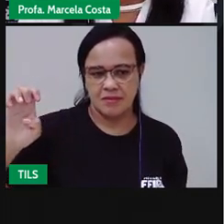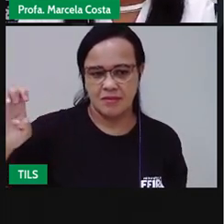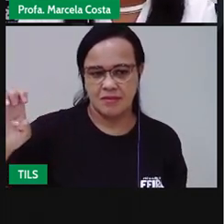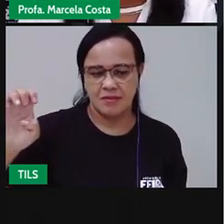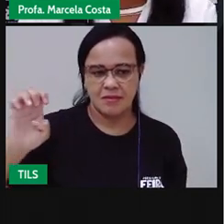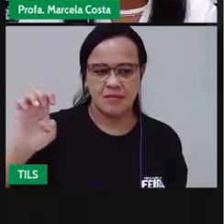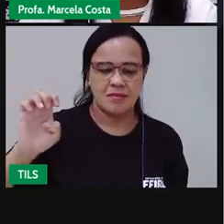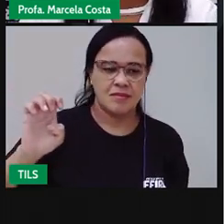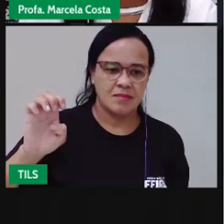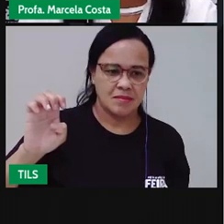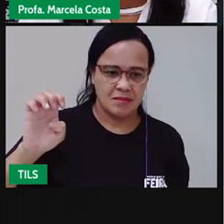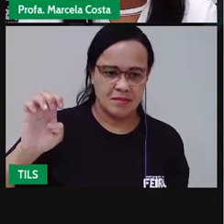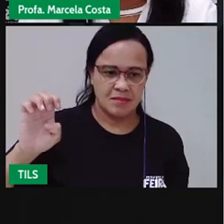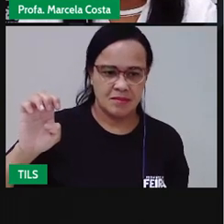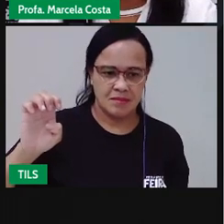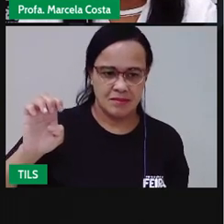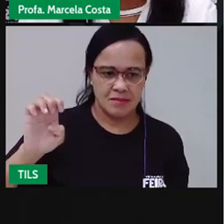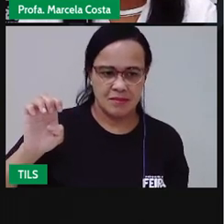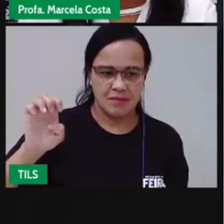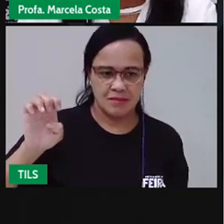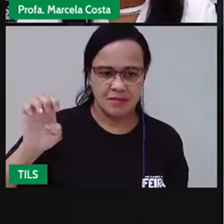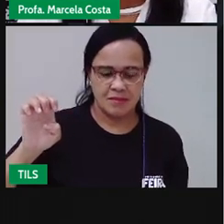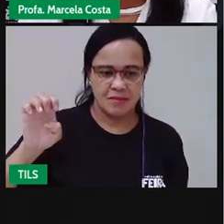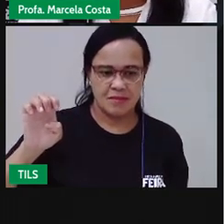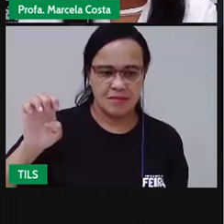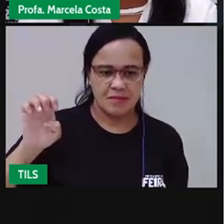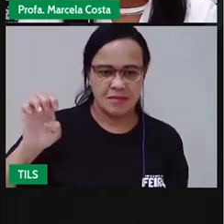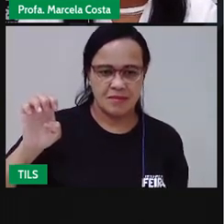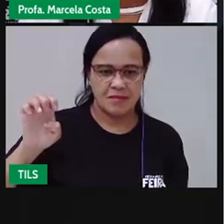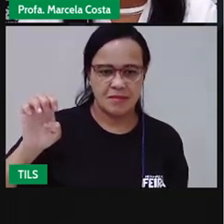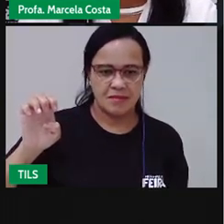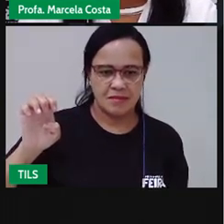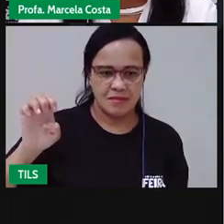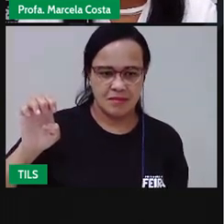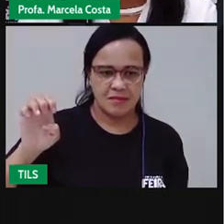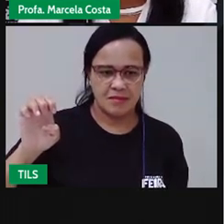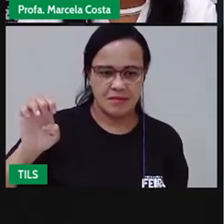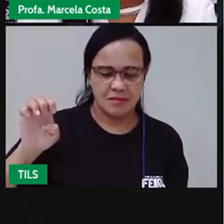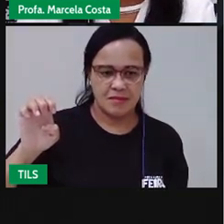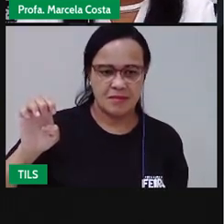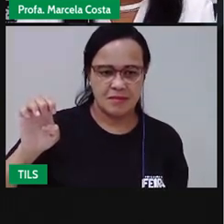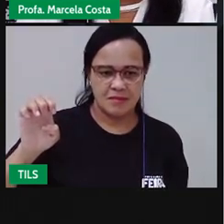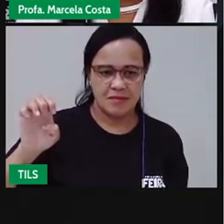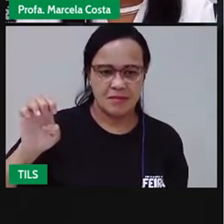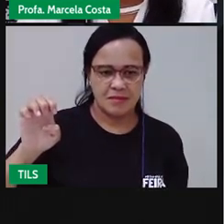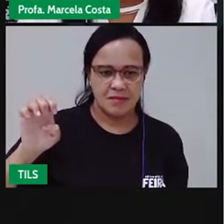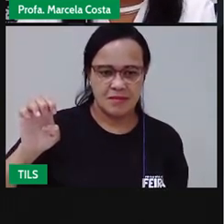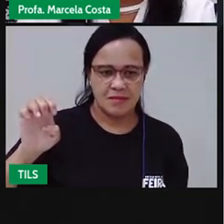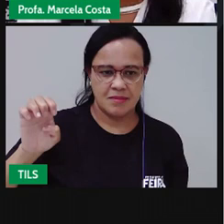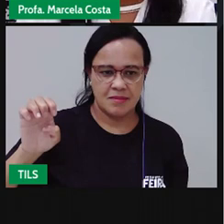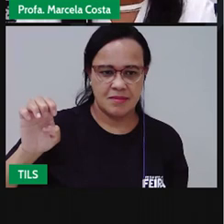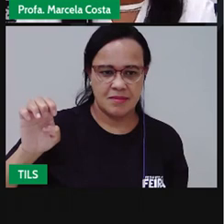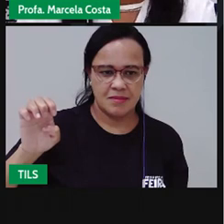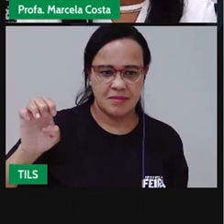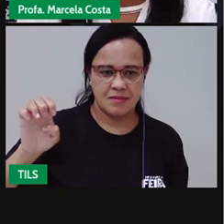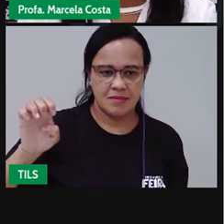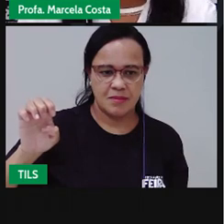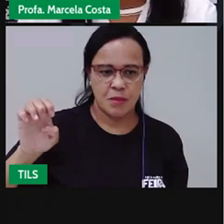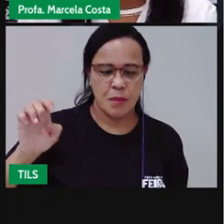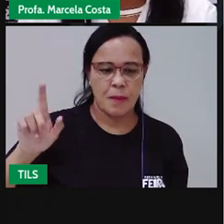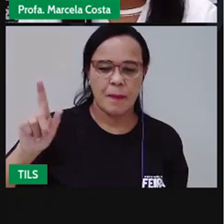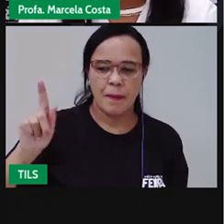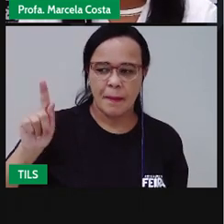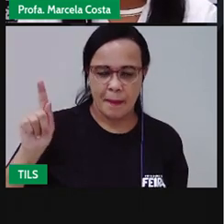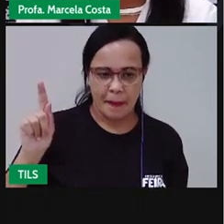letras P, O, Lê e E. Agora, a